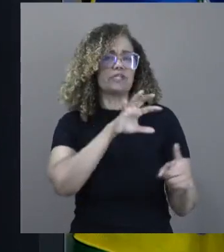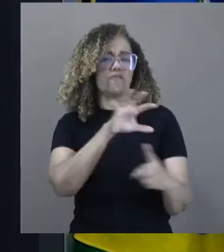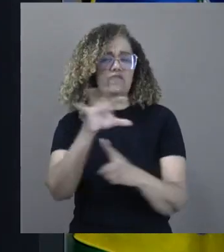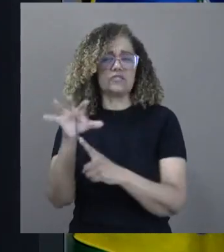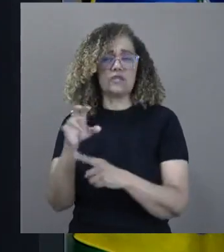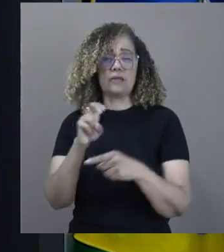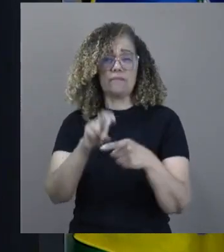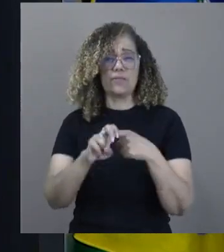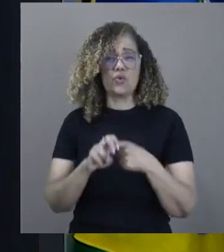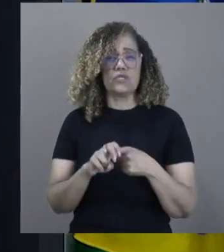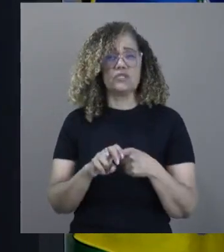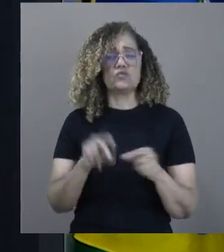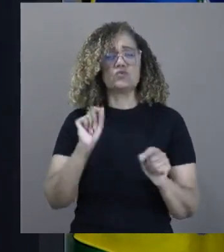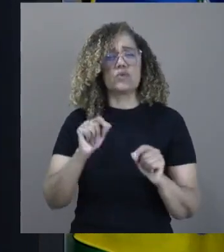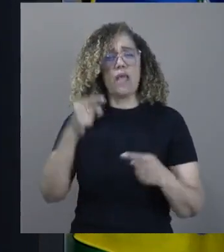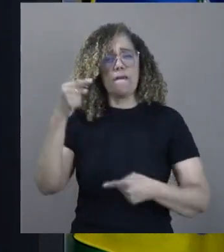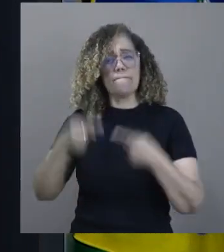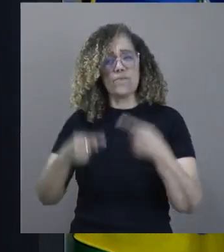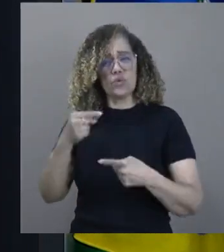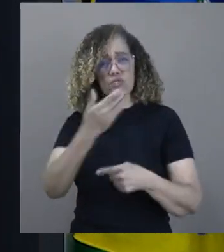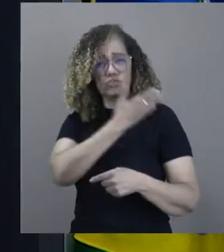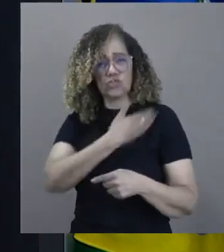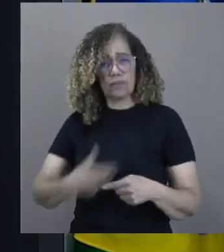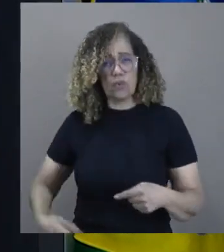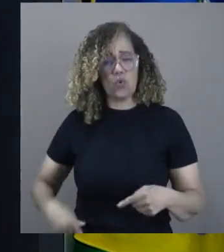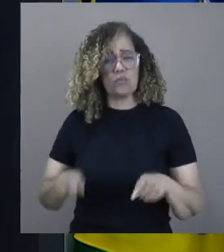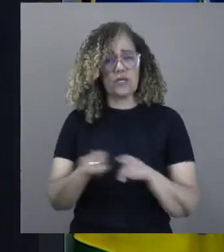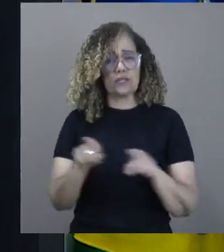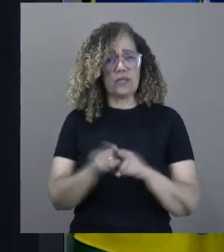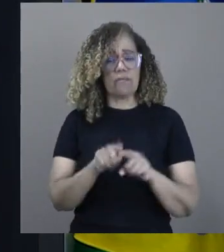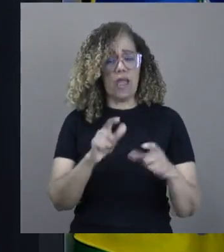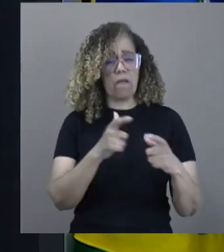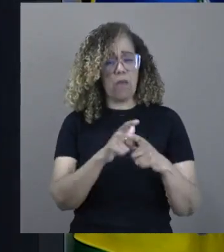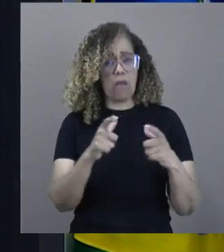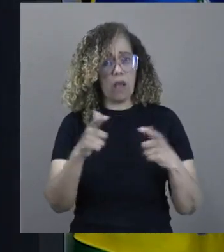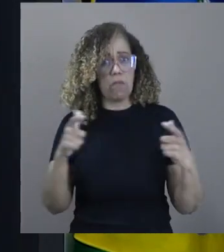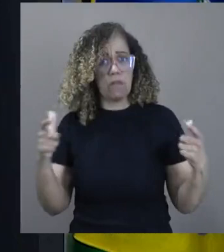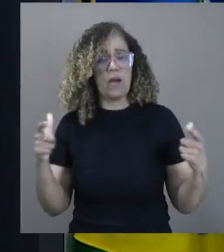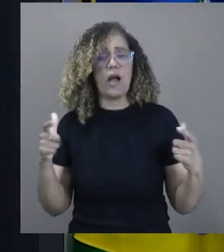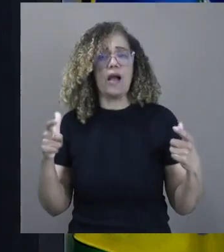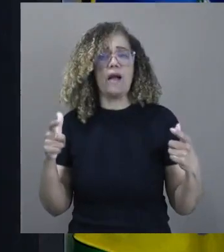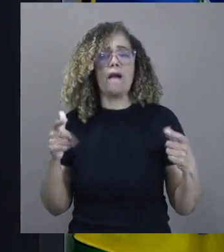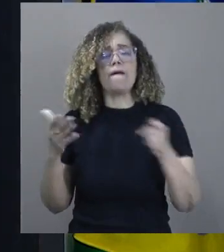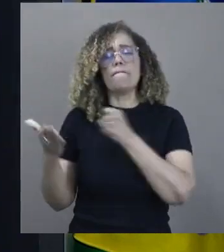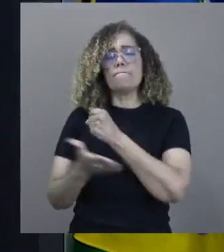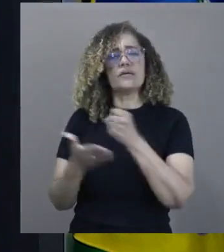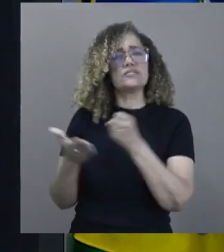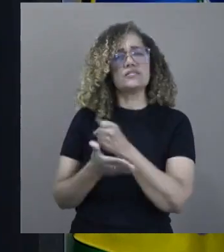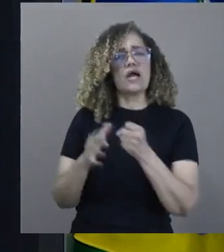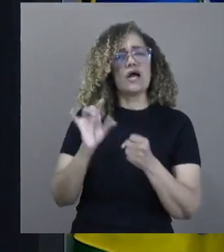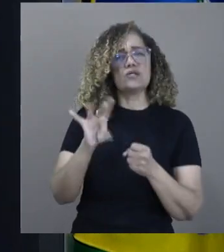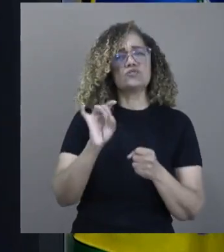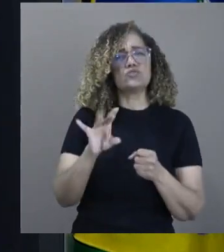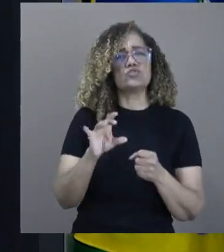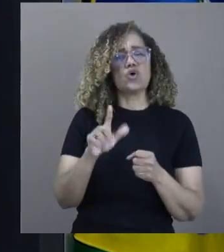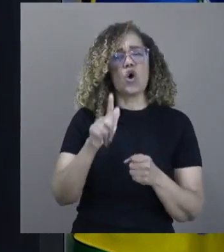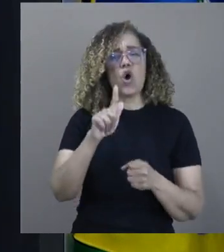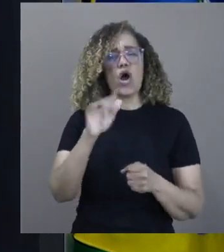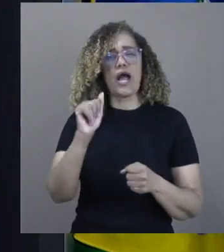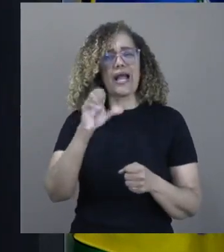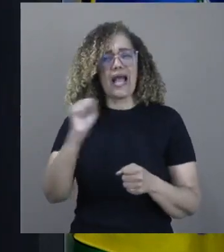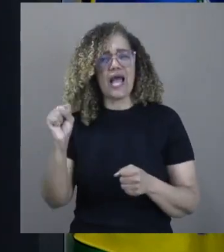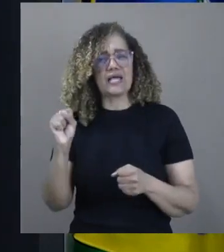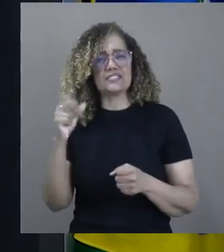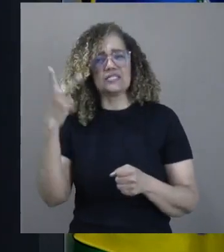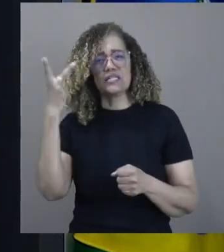estabelecimento de uma política pública para o aumento da produção nacional de fertilizantes, baseada na oferta de gás natural a